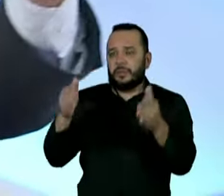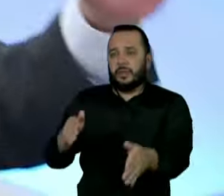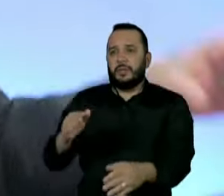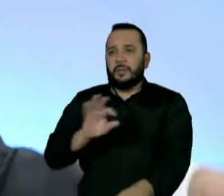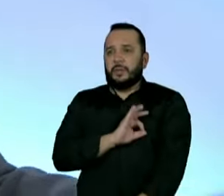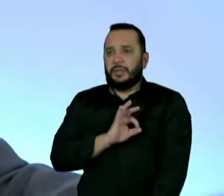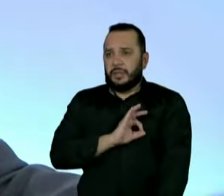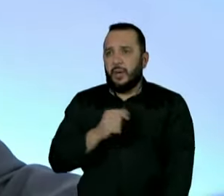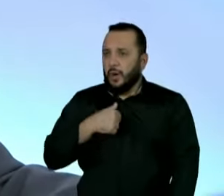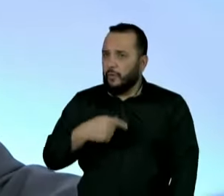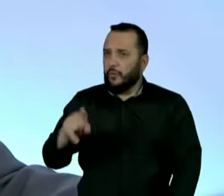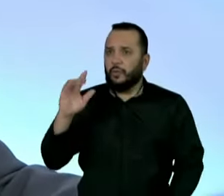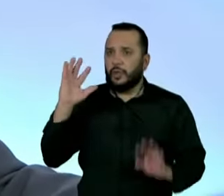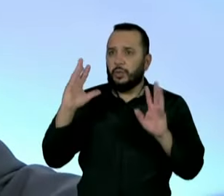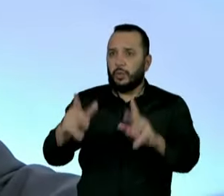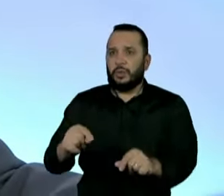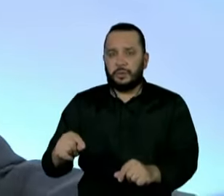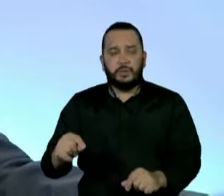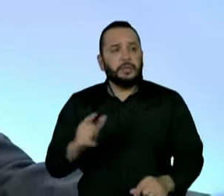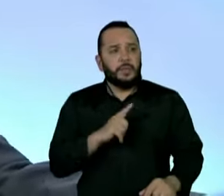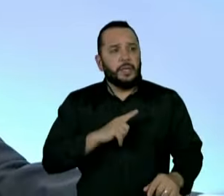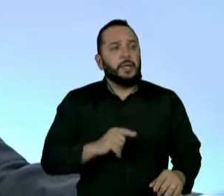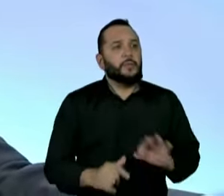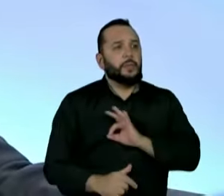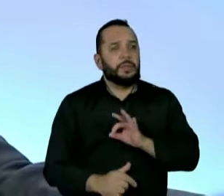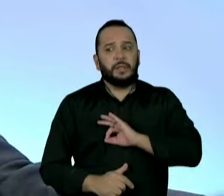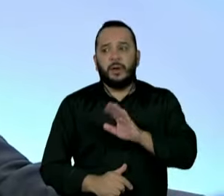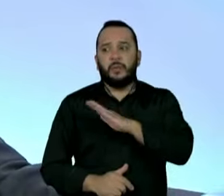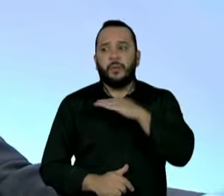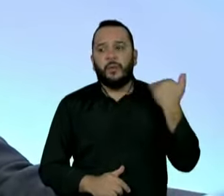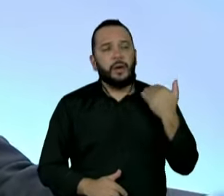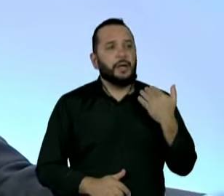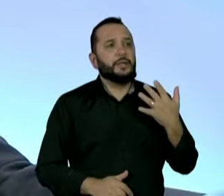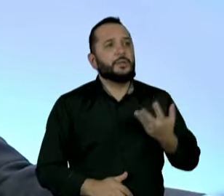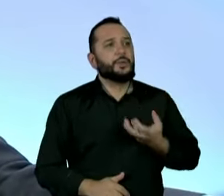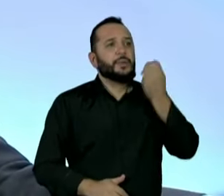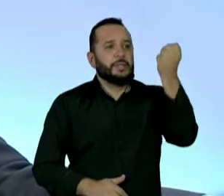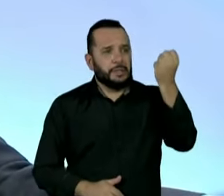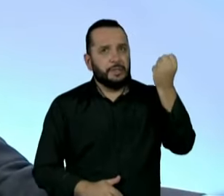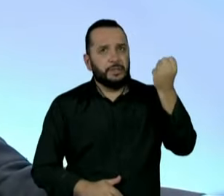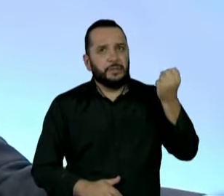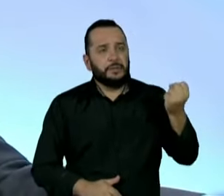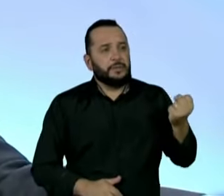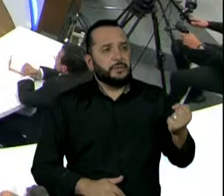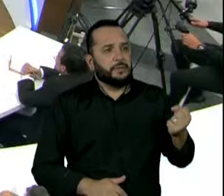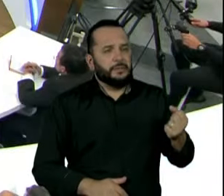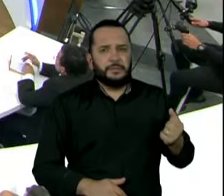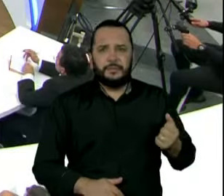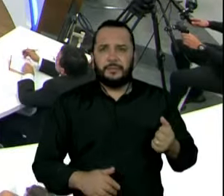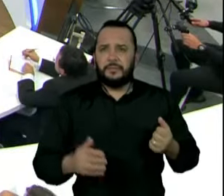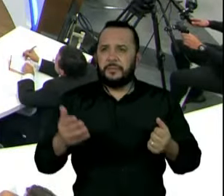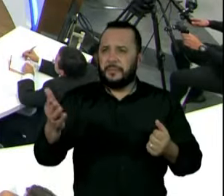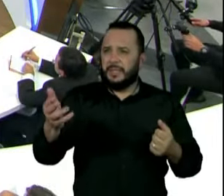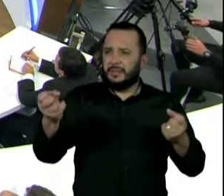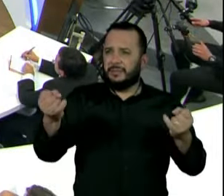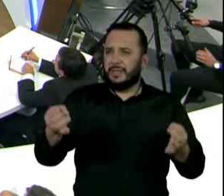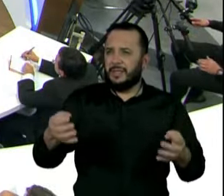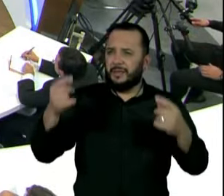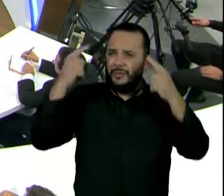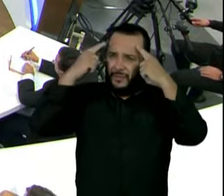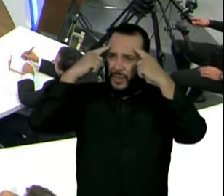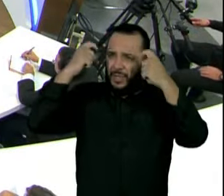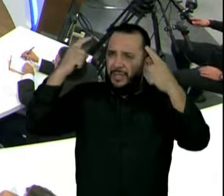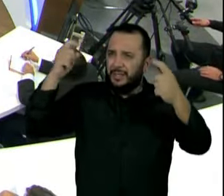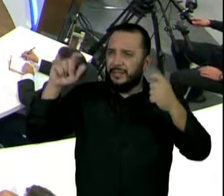um policial a cada 11 dias de suicídio. Alguém sabe disso? Você não acha importante os policiais virem Mas o senhor está abordando a violência só a partir